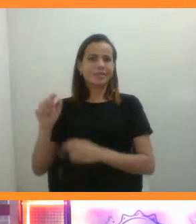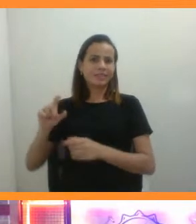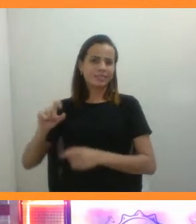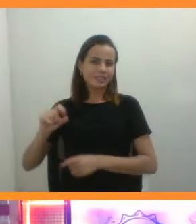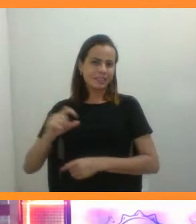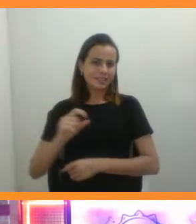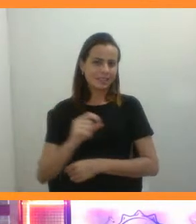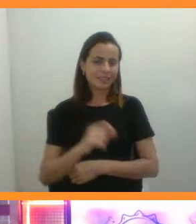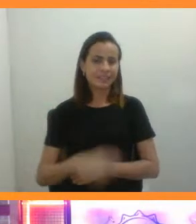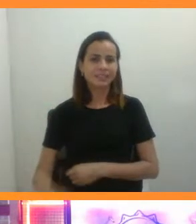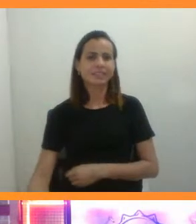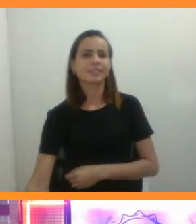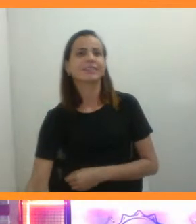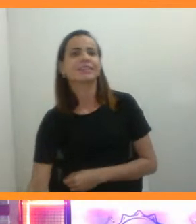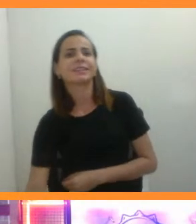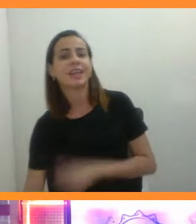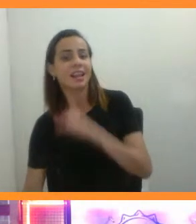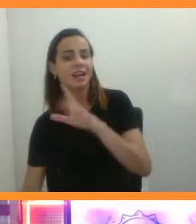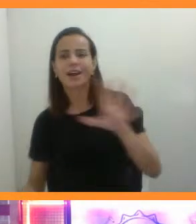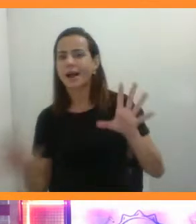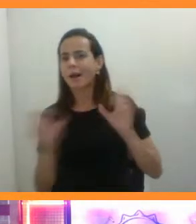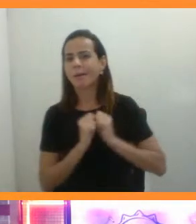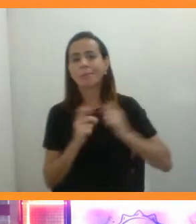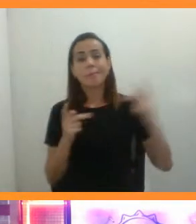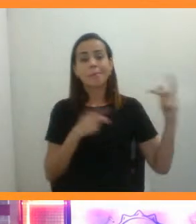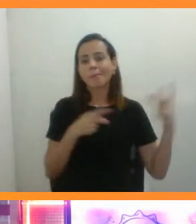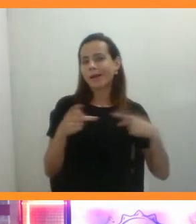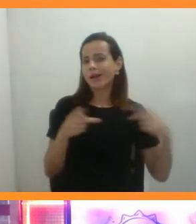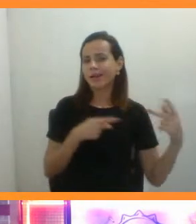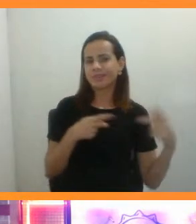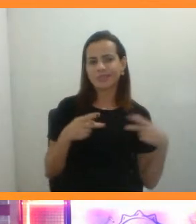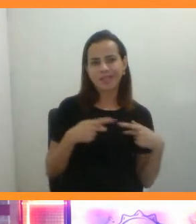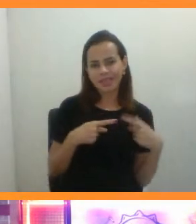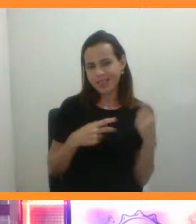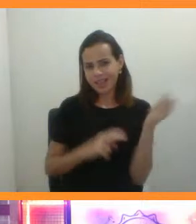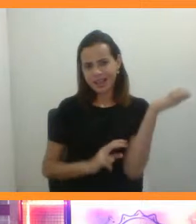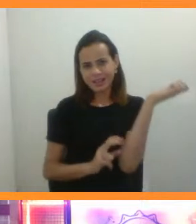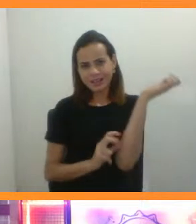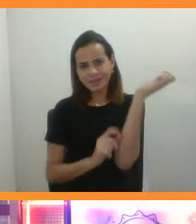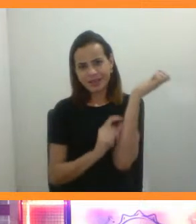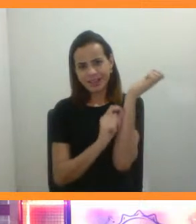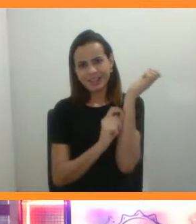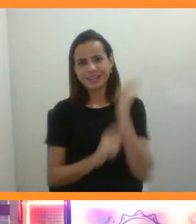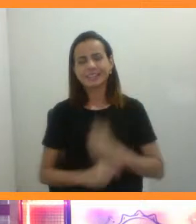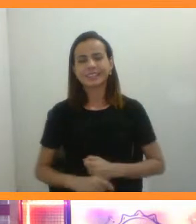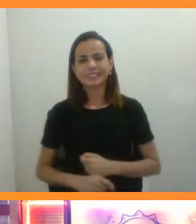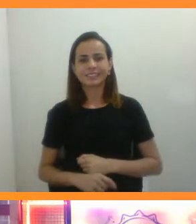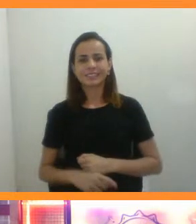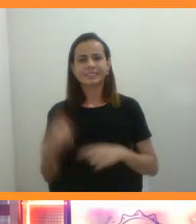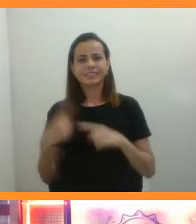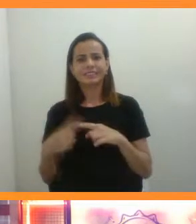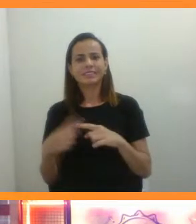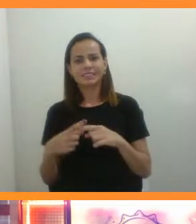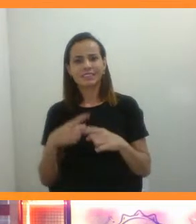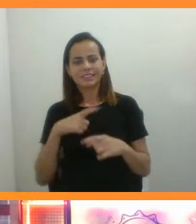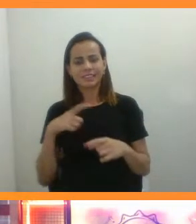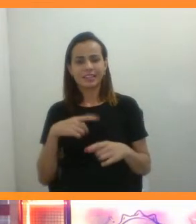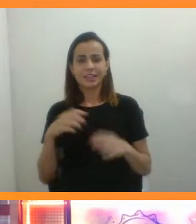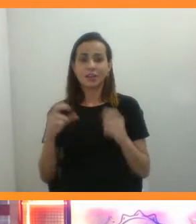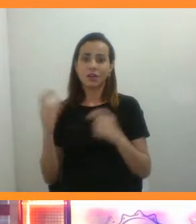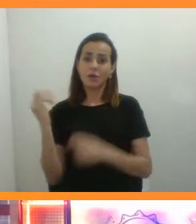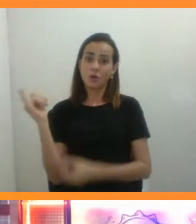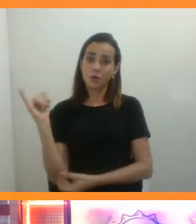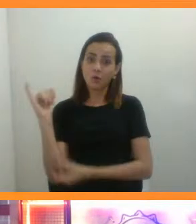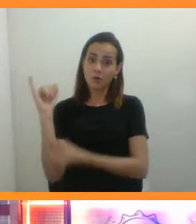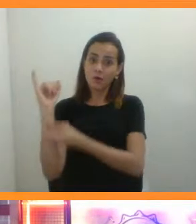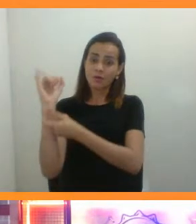Ela ficou apaixonada pelas lagartas, né? Eu fiquei, que aí, de repente, a lagarta tem uns ovários que dá para a gente fazer aí